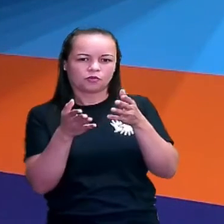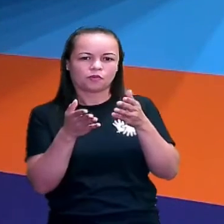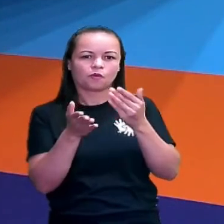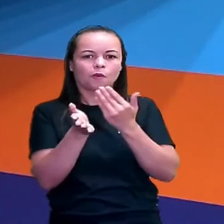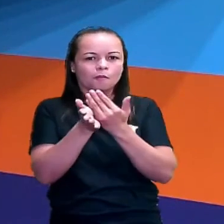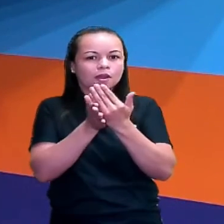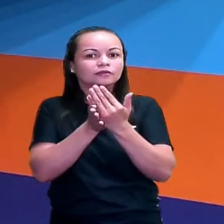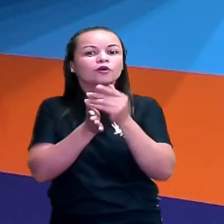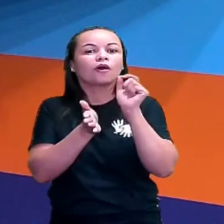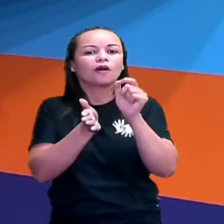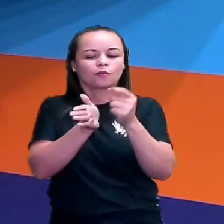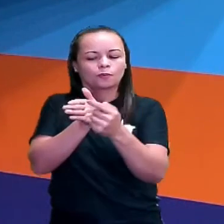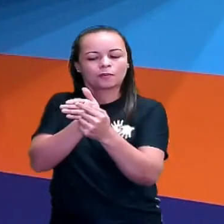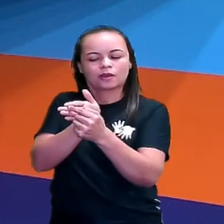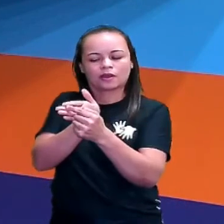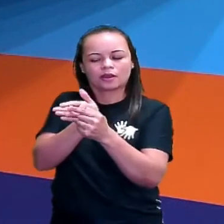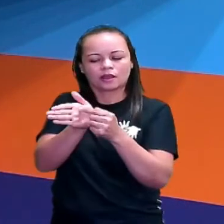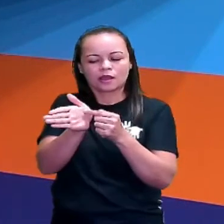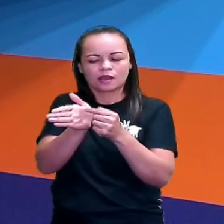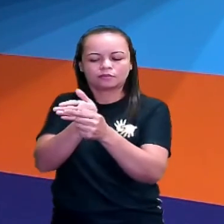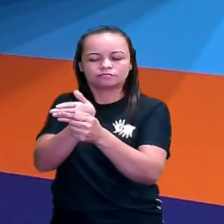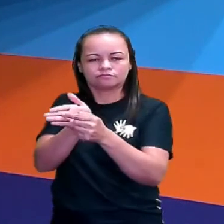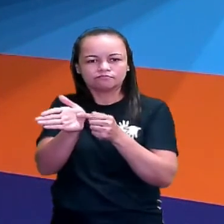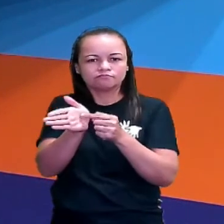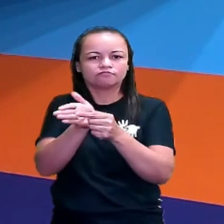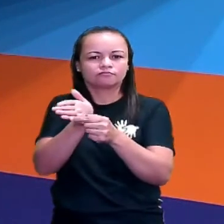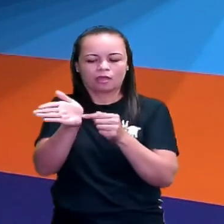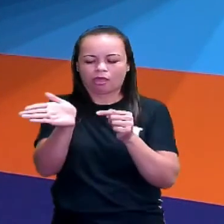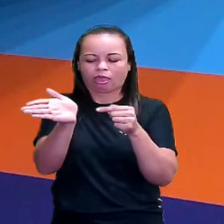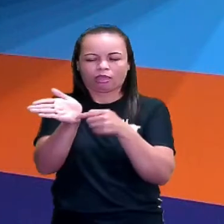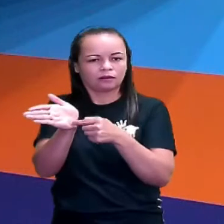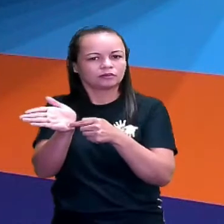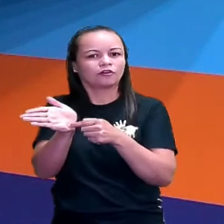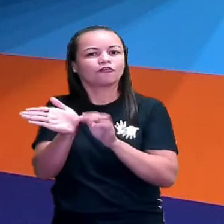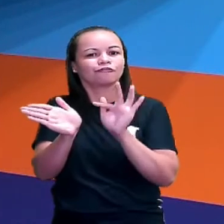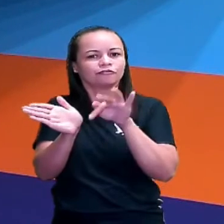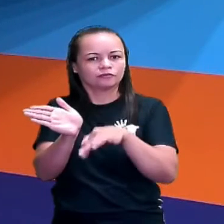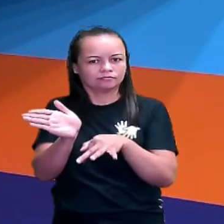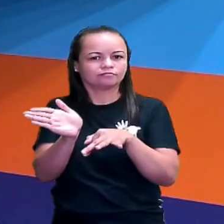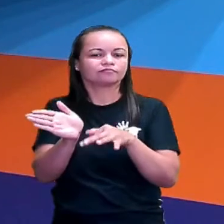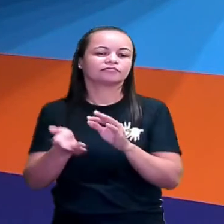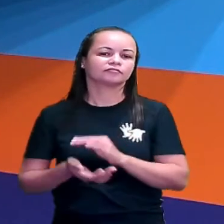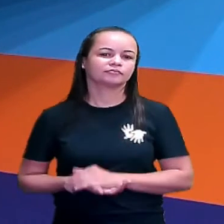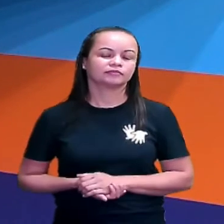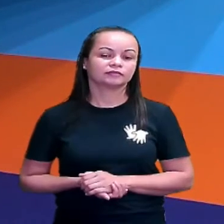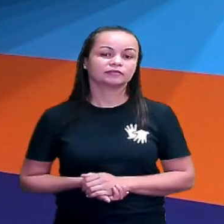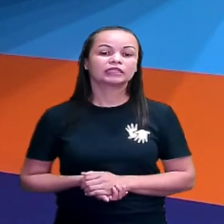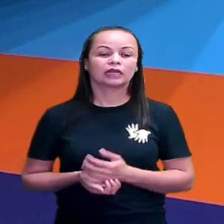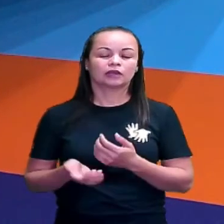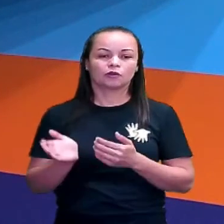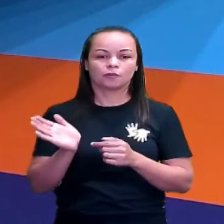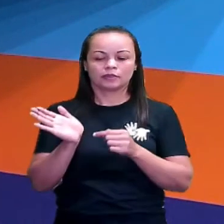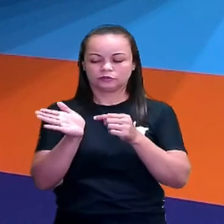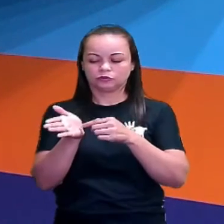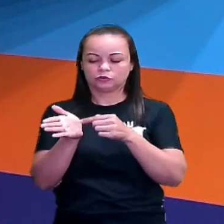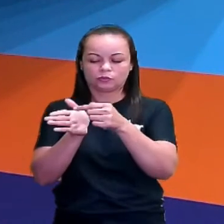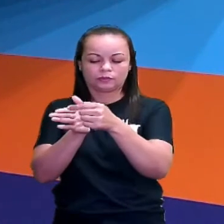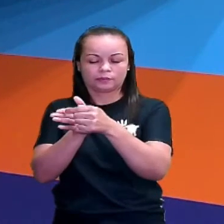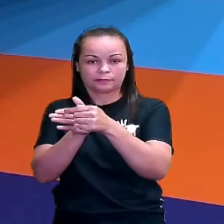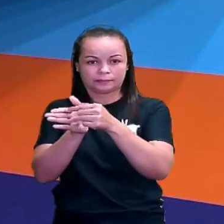aqui e terminou aqui. A gente começou deste lado e veio para cá.